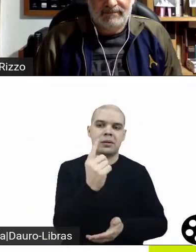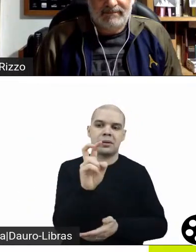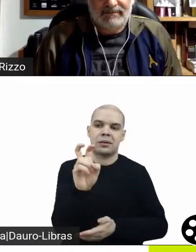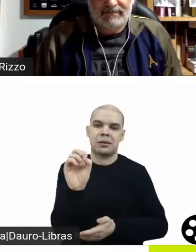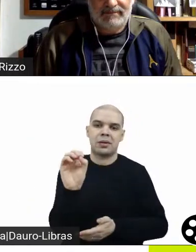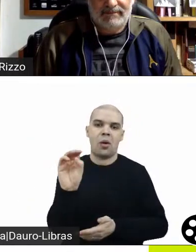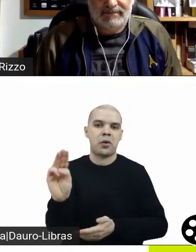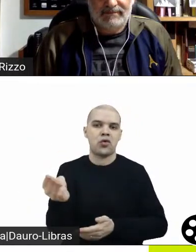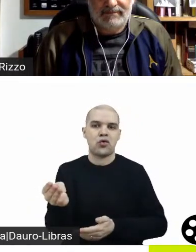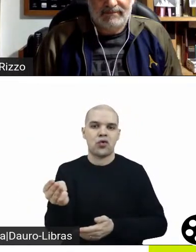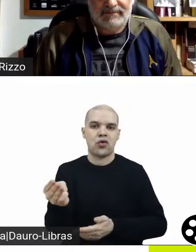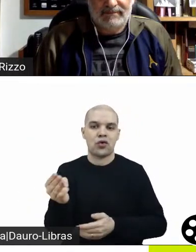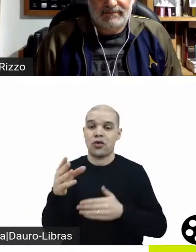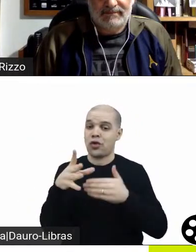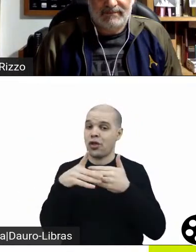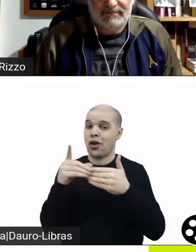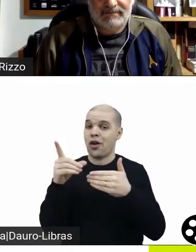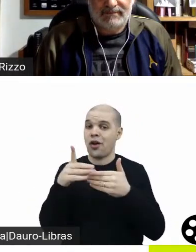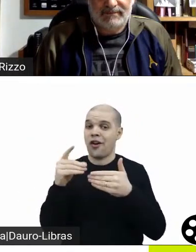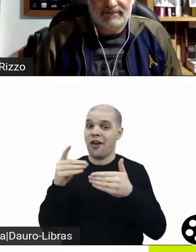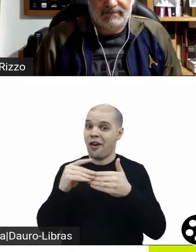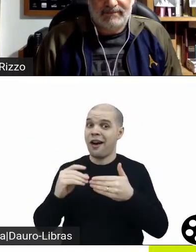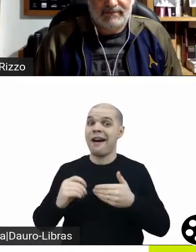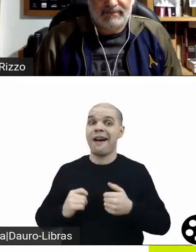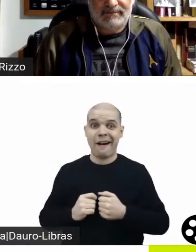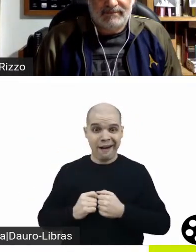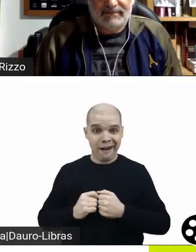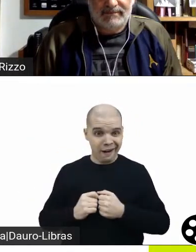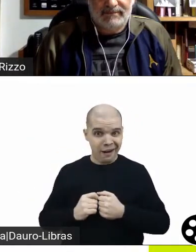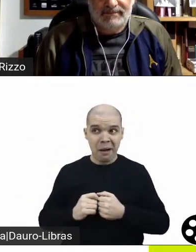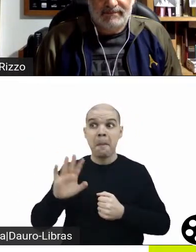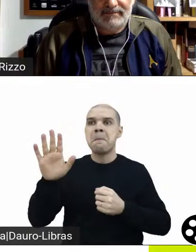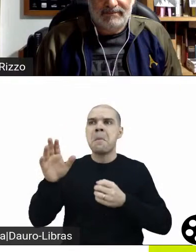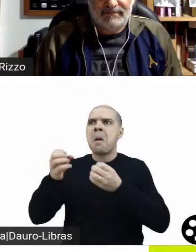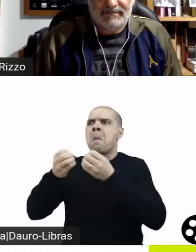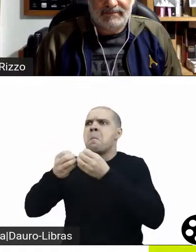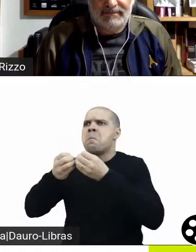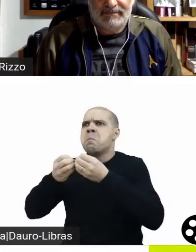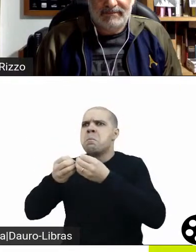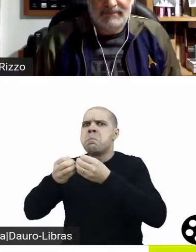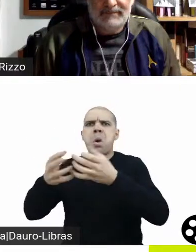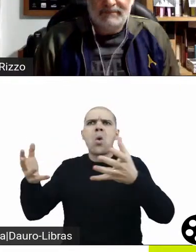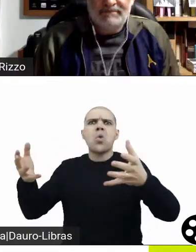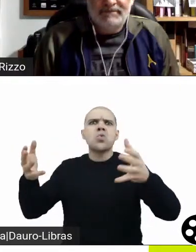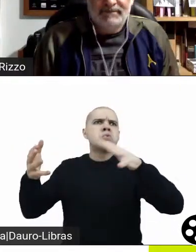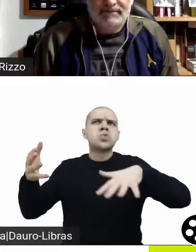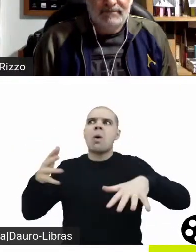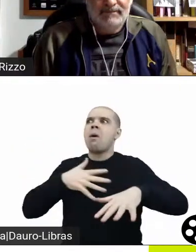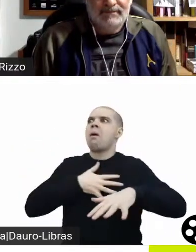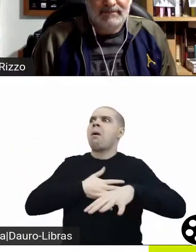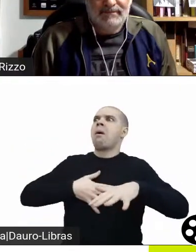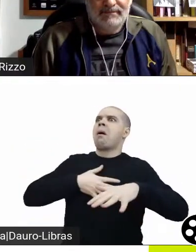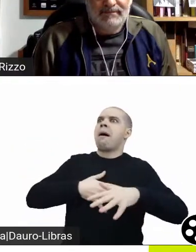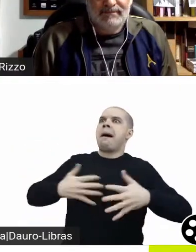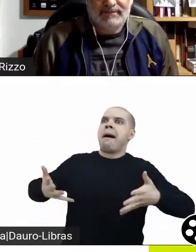algo a se discutir também, talvez se nós tivéssemos tempo, que esses diretores importados, eu não sei se o Sérgio concorda comigo, eles